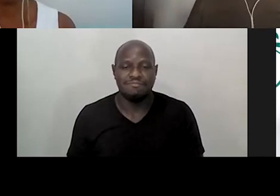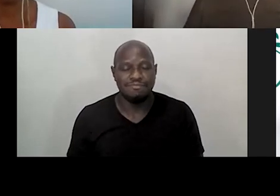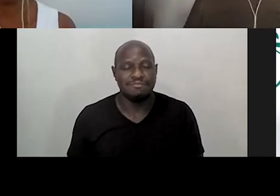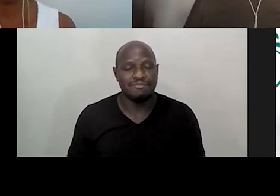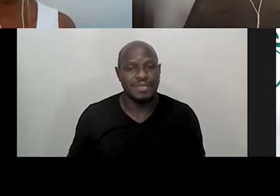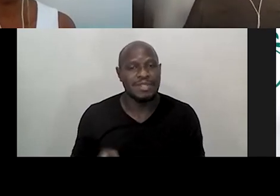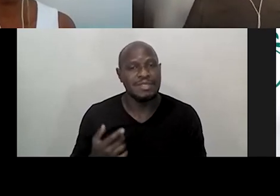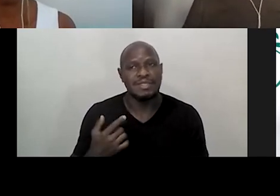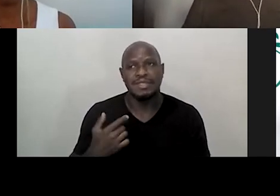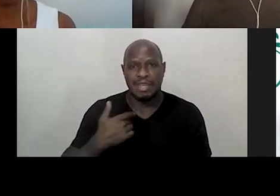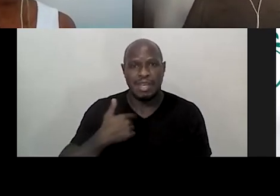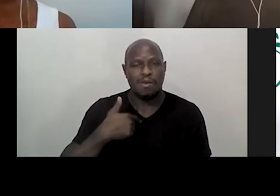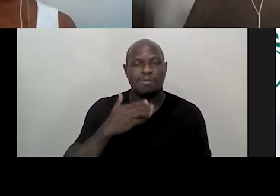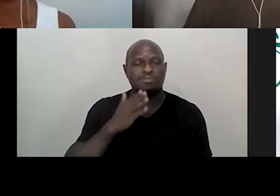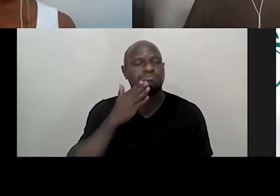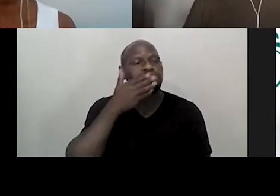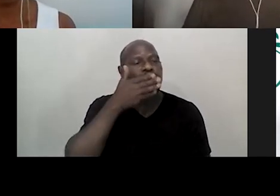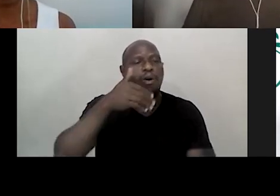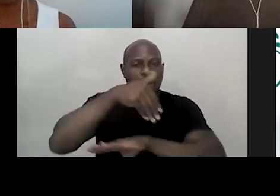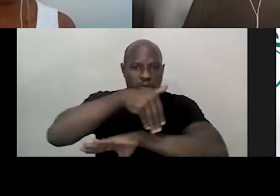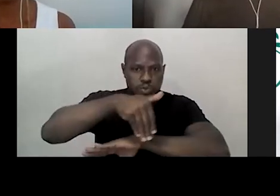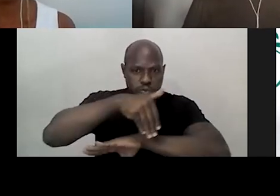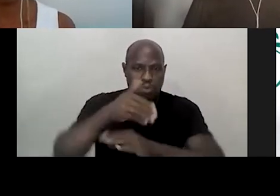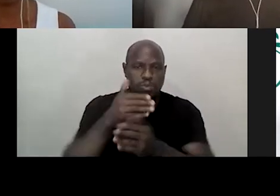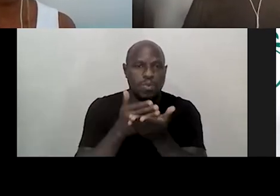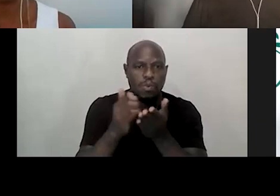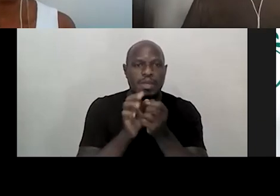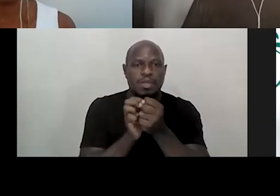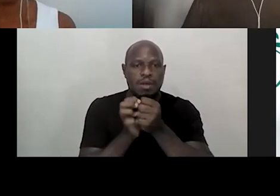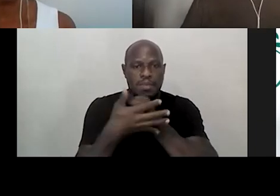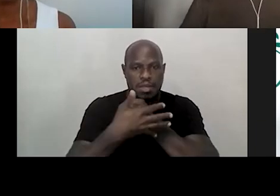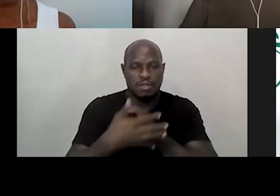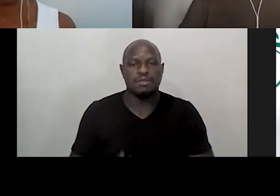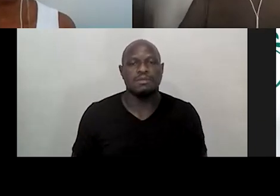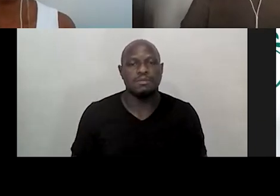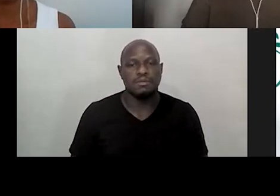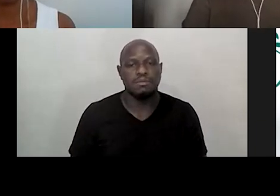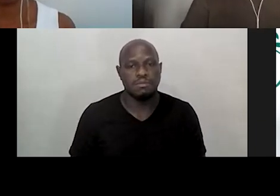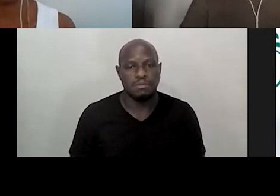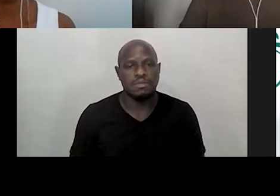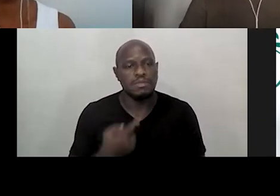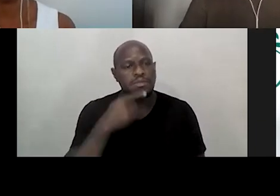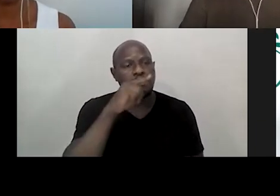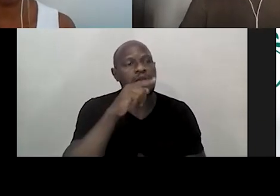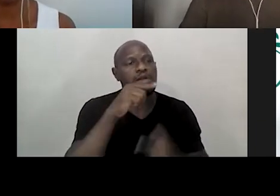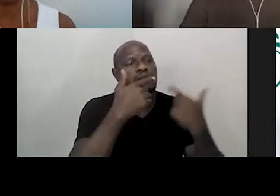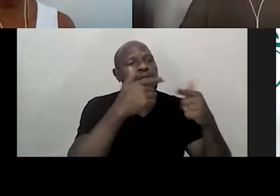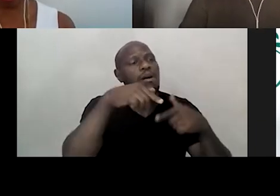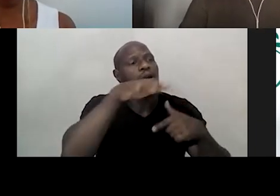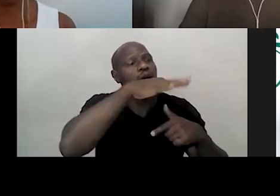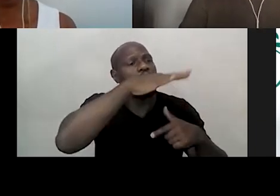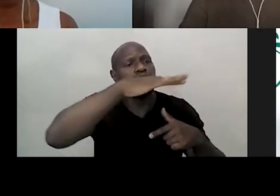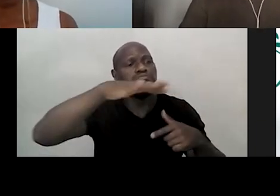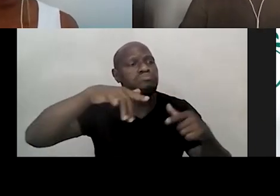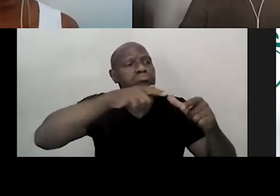para a rua no início da pandemia, né? Então, eu fui trabalhar na Cracolândia logo no